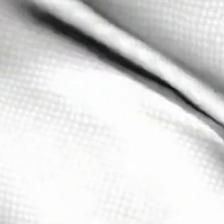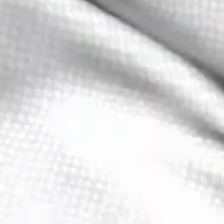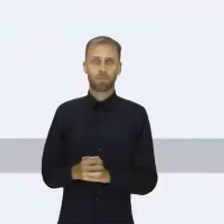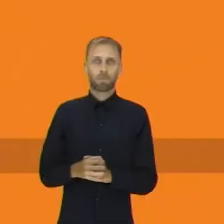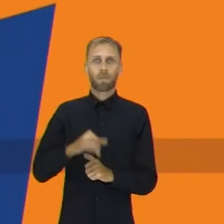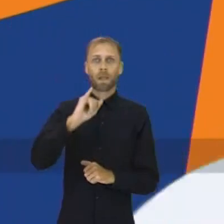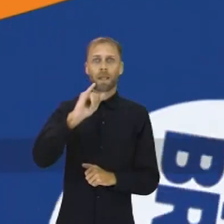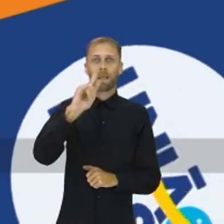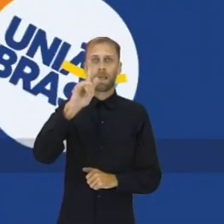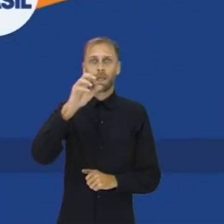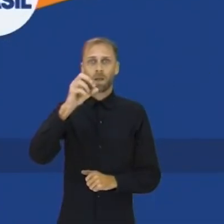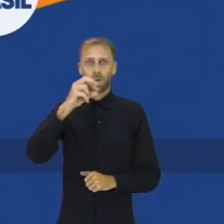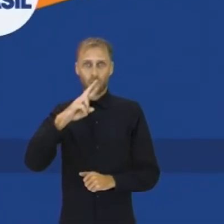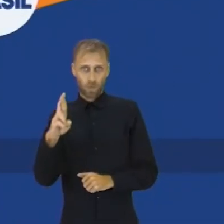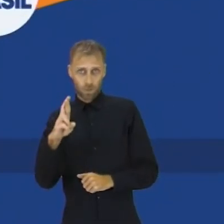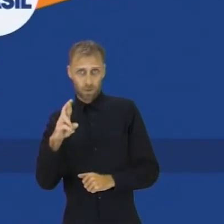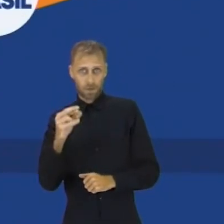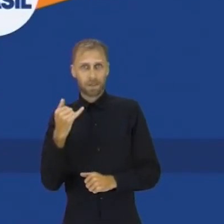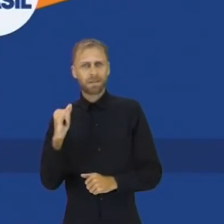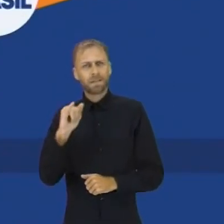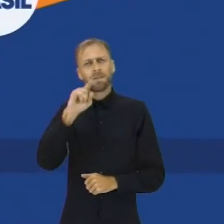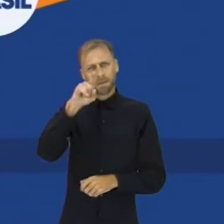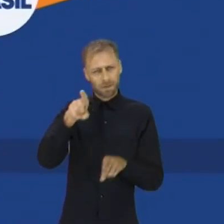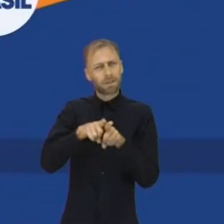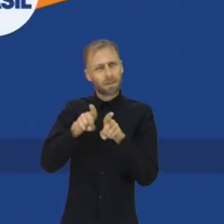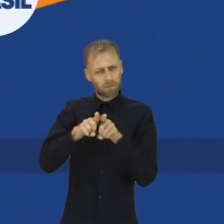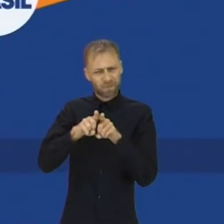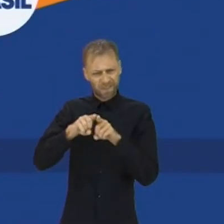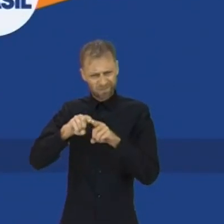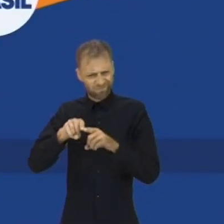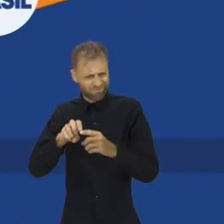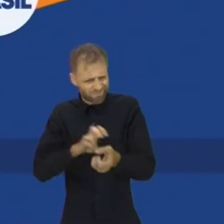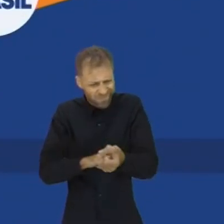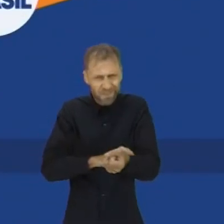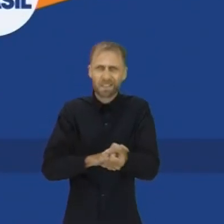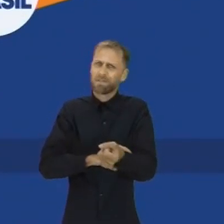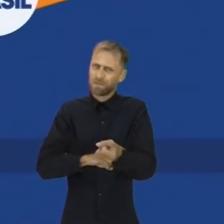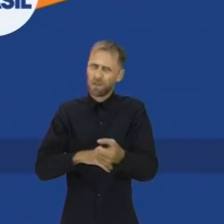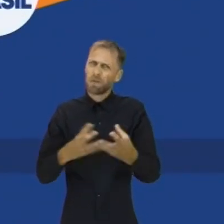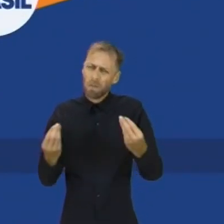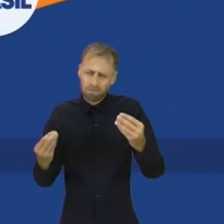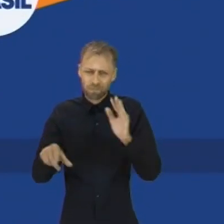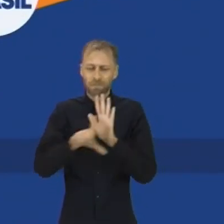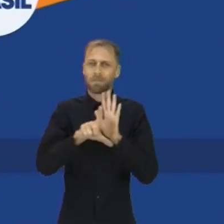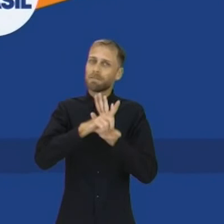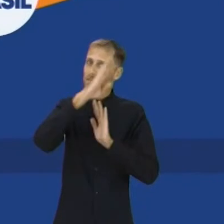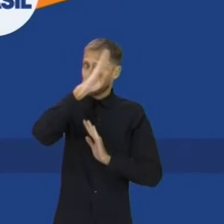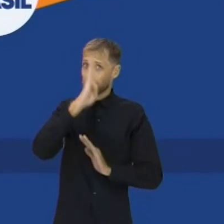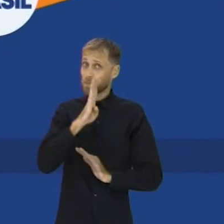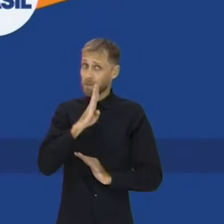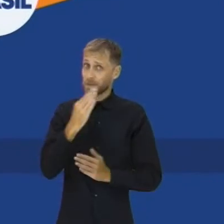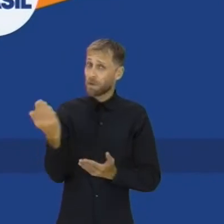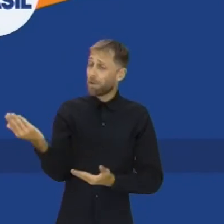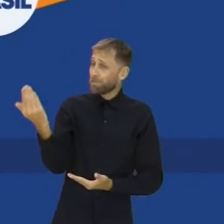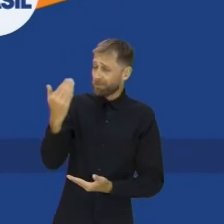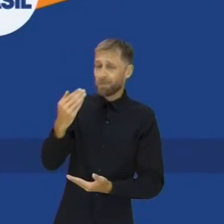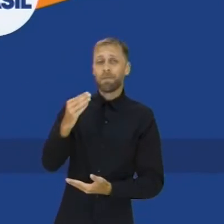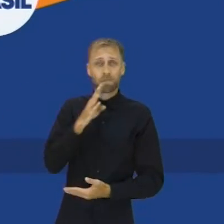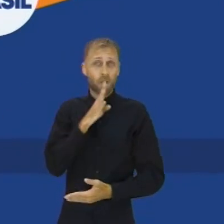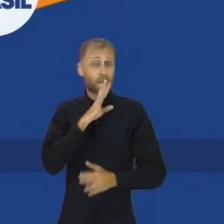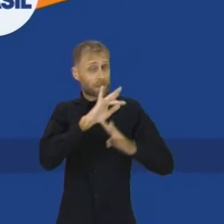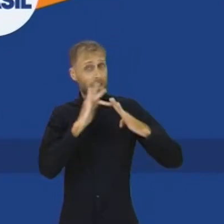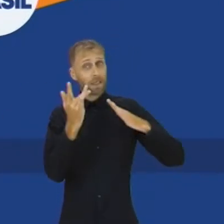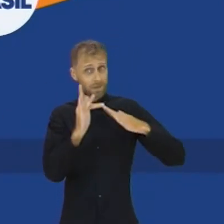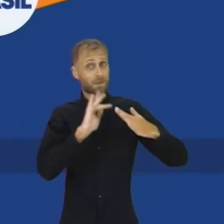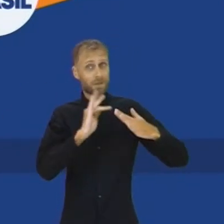Sou Igor Cortez Se assim como eu Você também está indignado Com muitas leis que existem no Brasil Venha me conhecer nas redes sociais